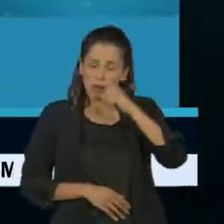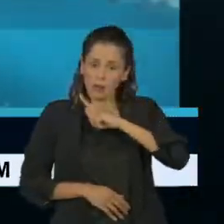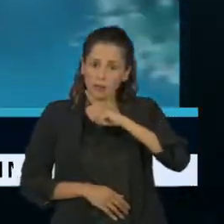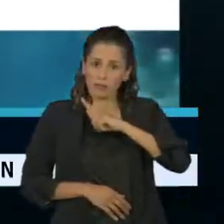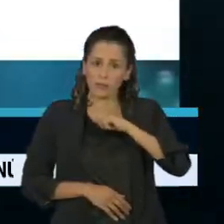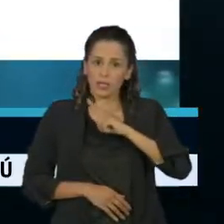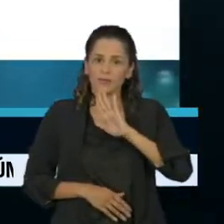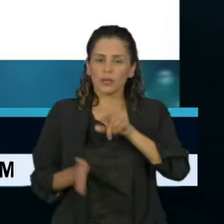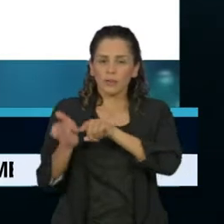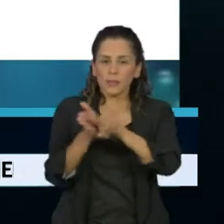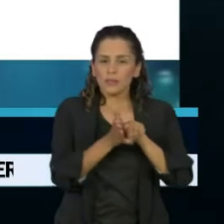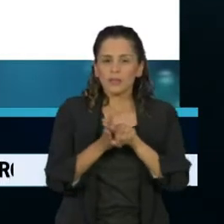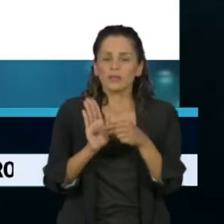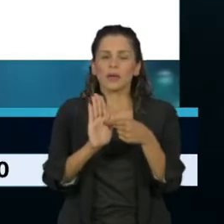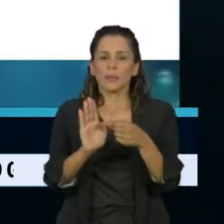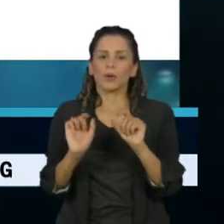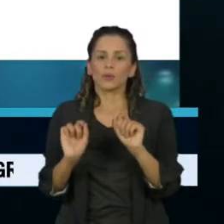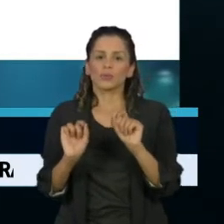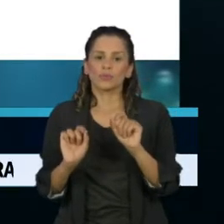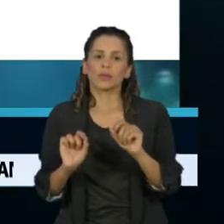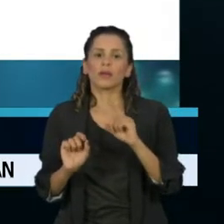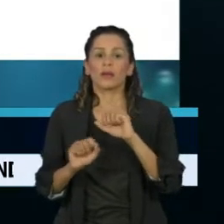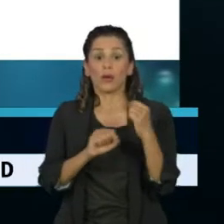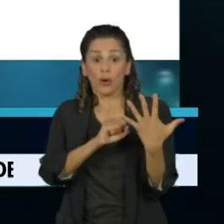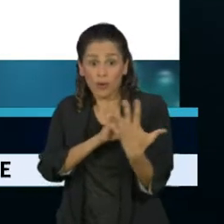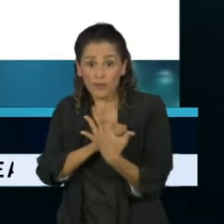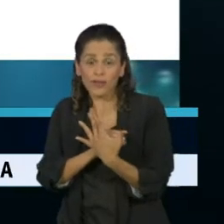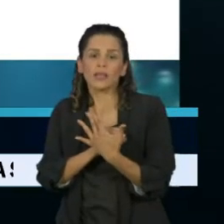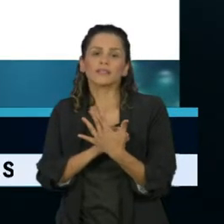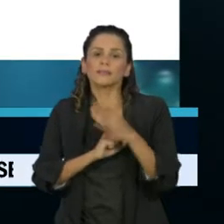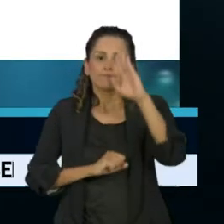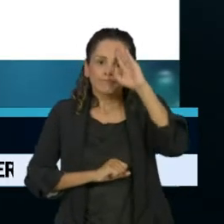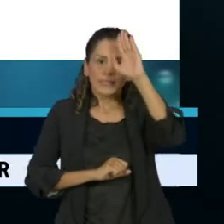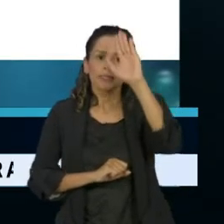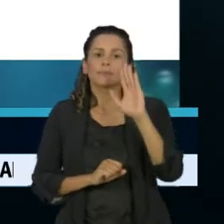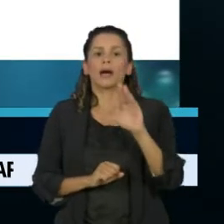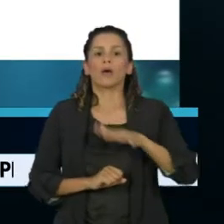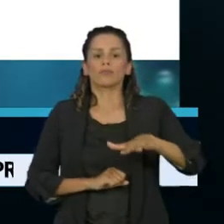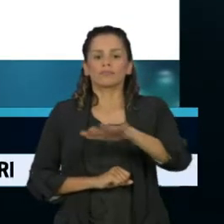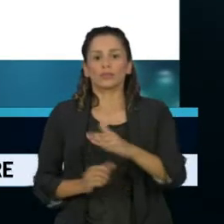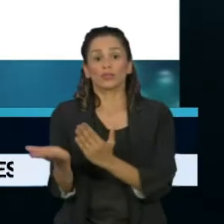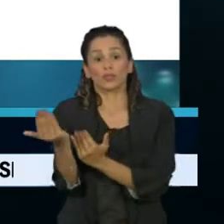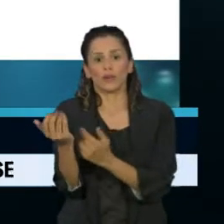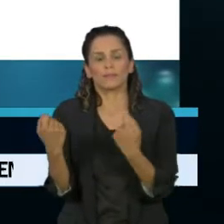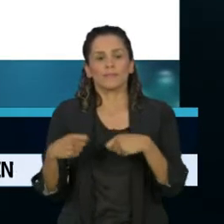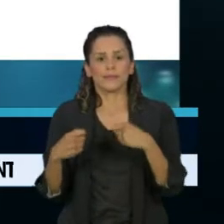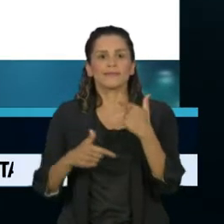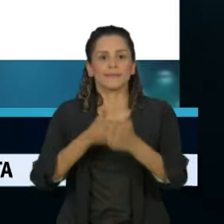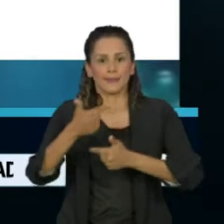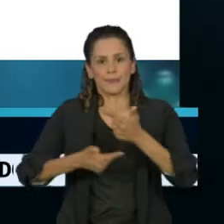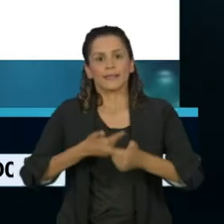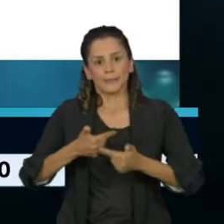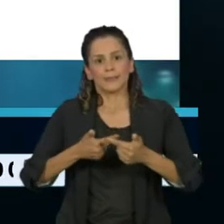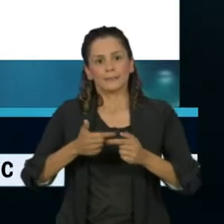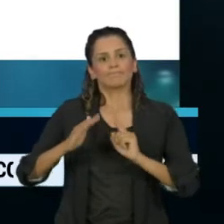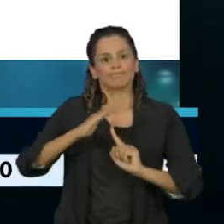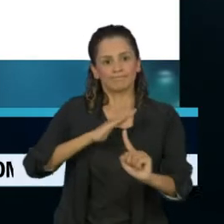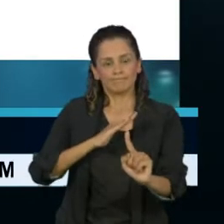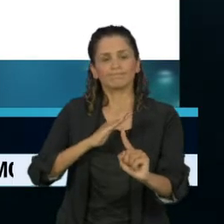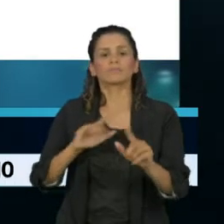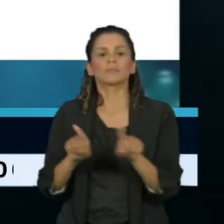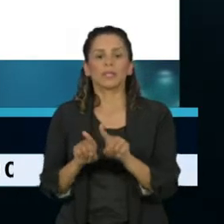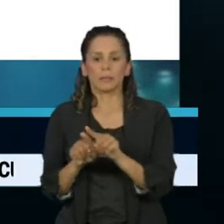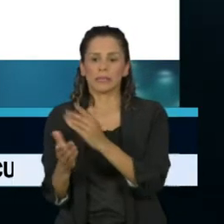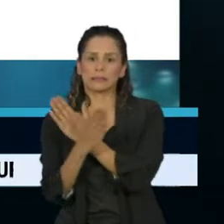que a Covid-19 atinge principalmente jovens que precisam sair de casa para trabalhar. Em seguida, os desempregados